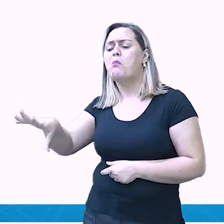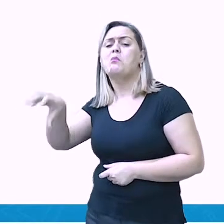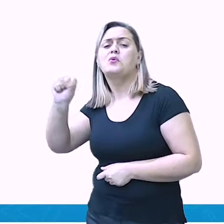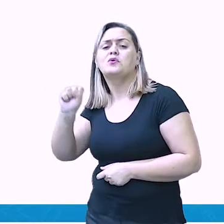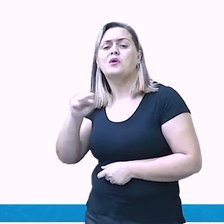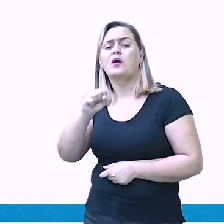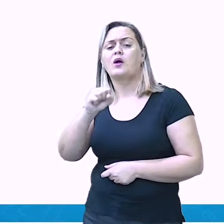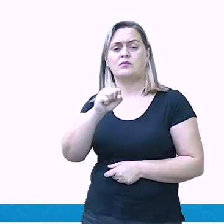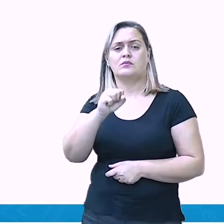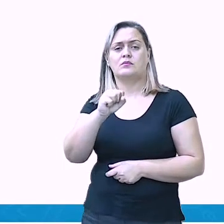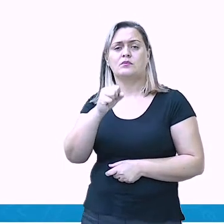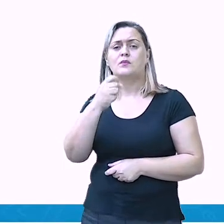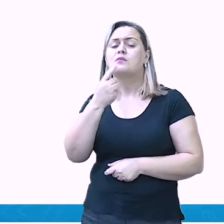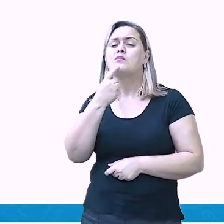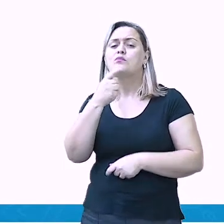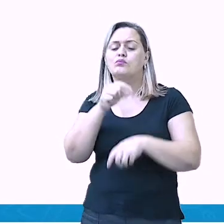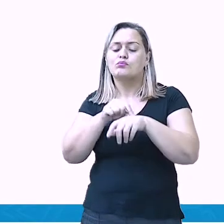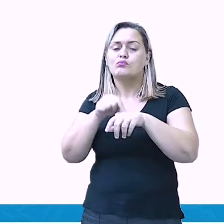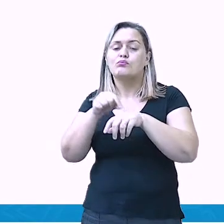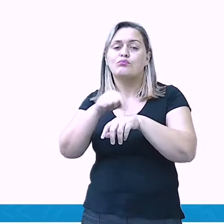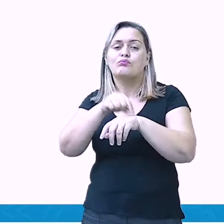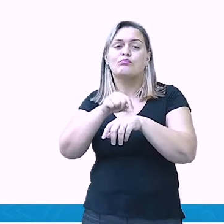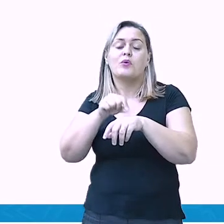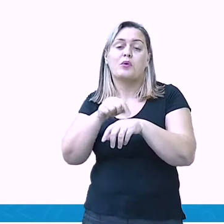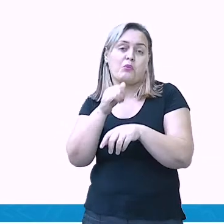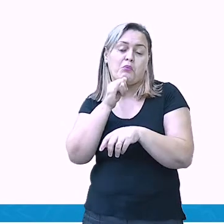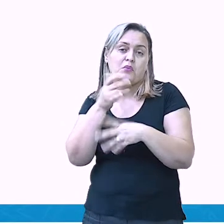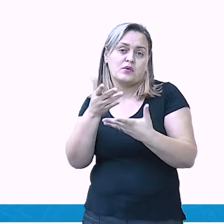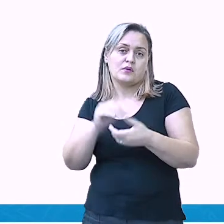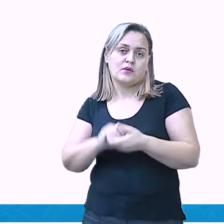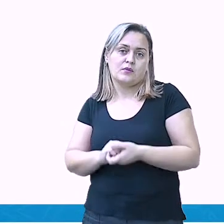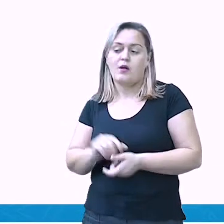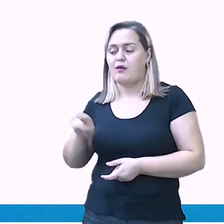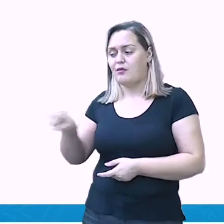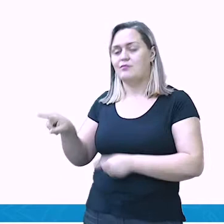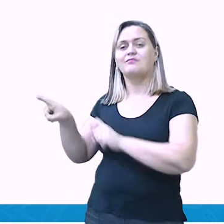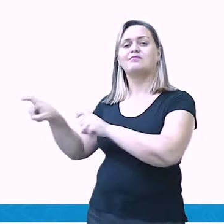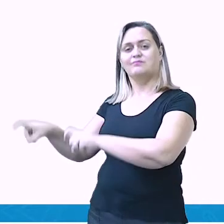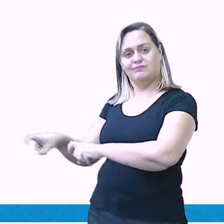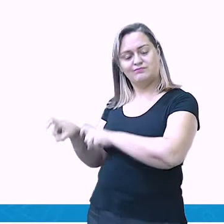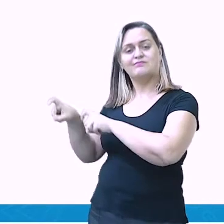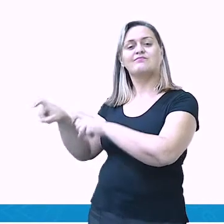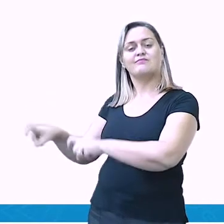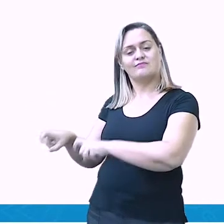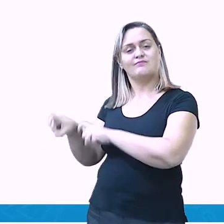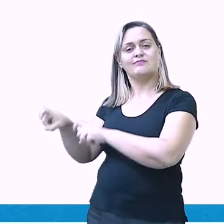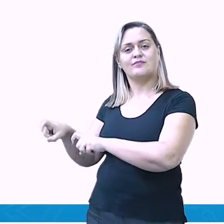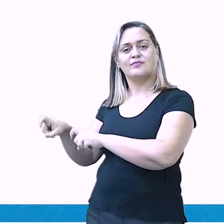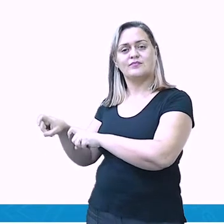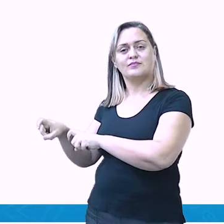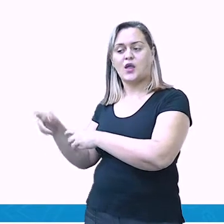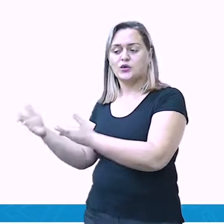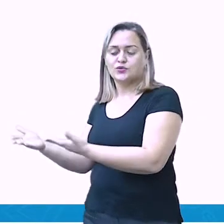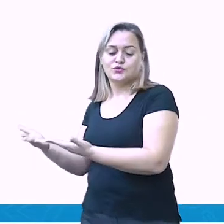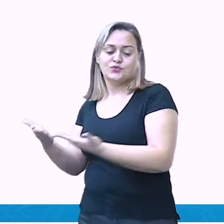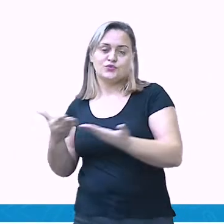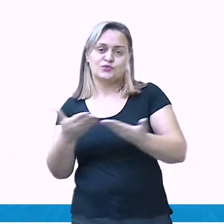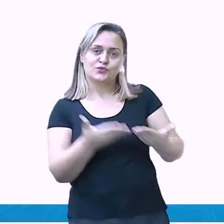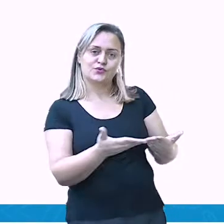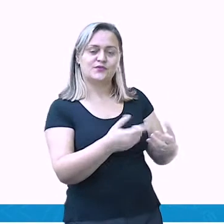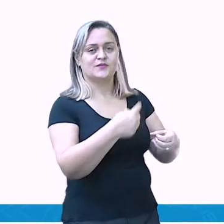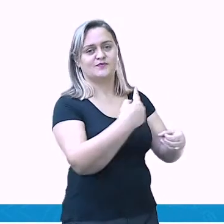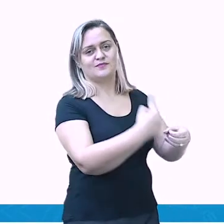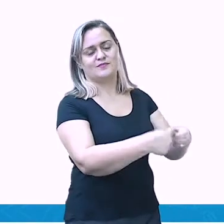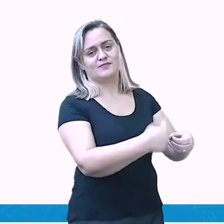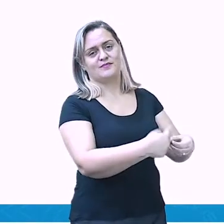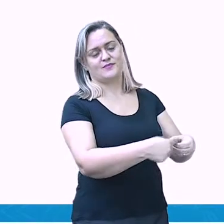campo, que passou para uma indústria e colocou para nós nas prateleiras